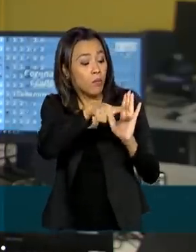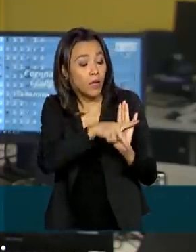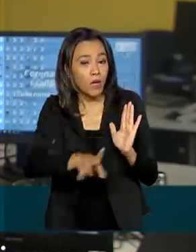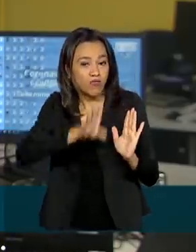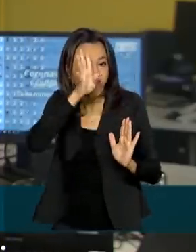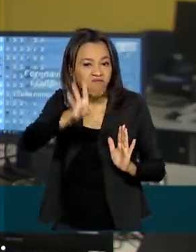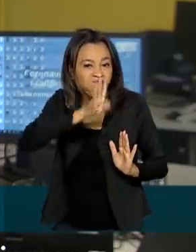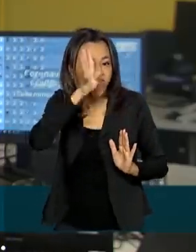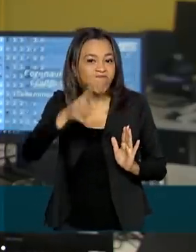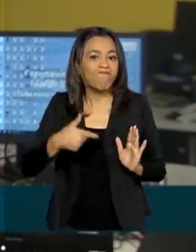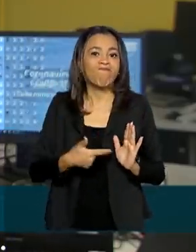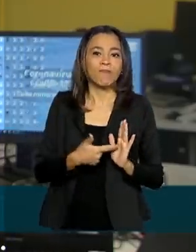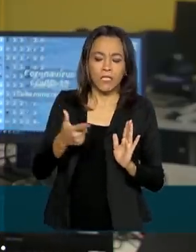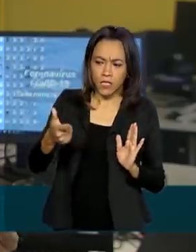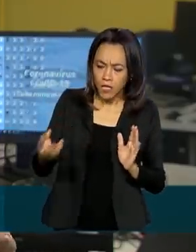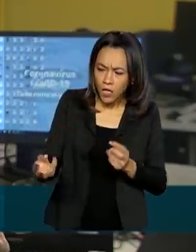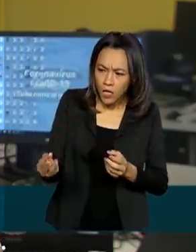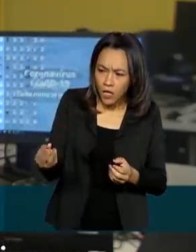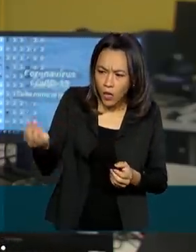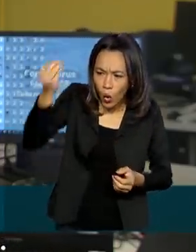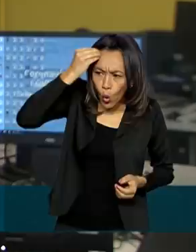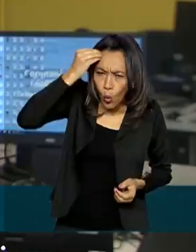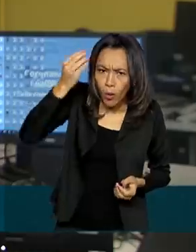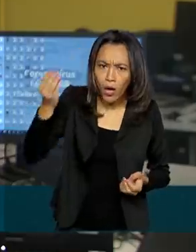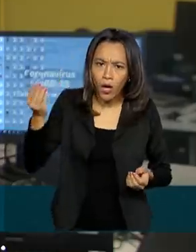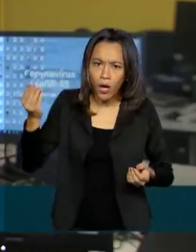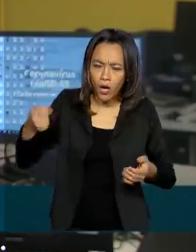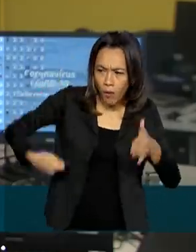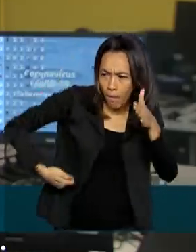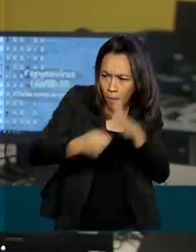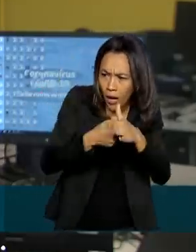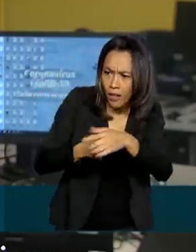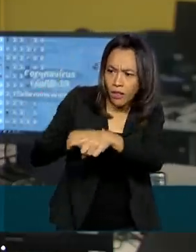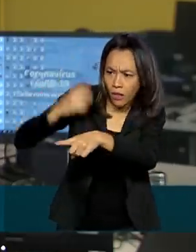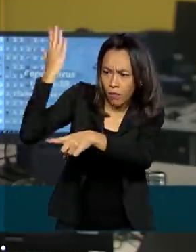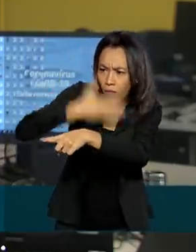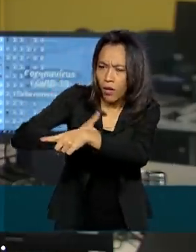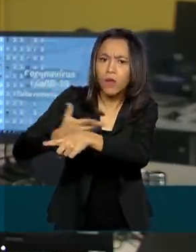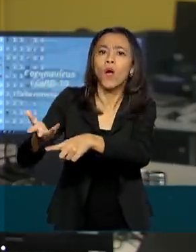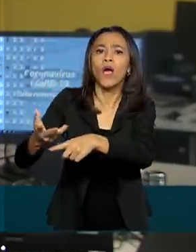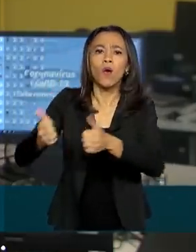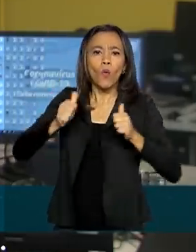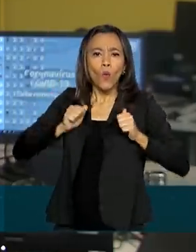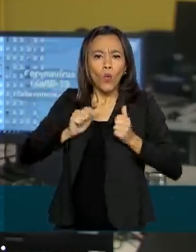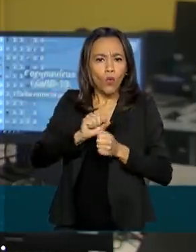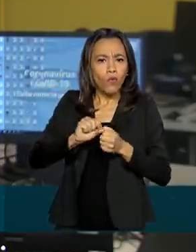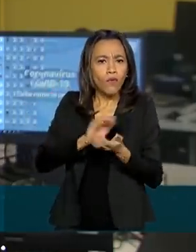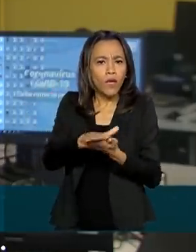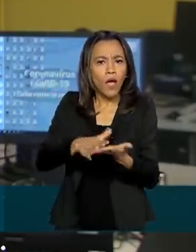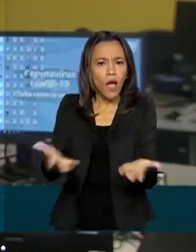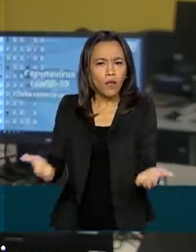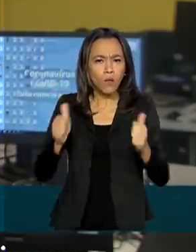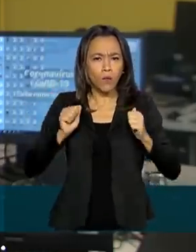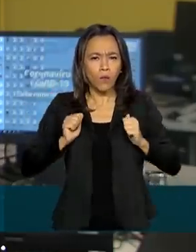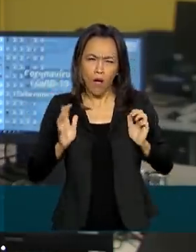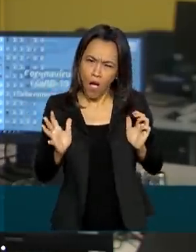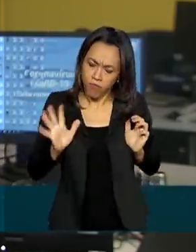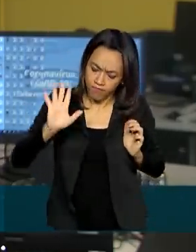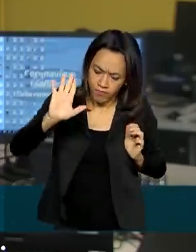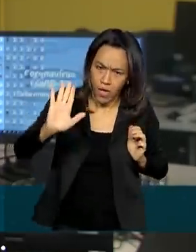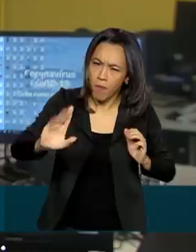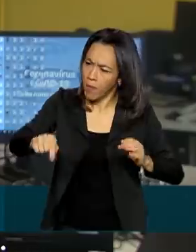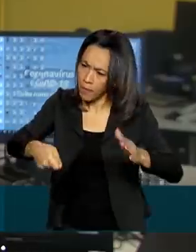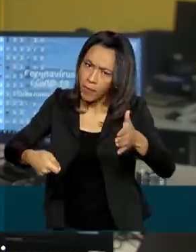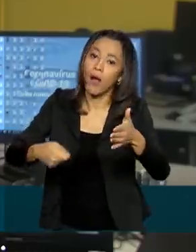quando fica evidente a prática da culpa, ou seja, é quando se comprova que de fato ocorreu omissão, negligência, imprudência ou imperícia. Para